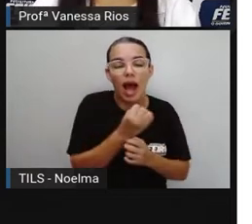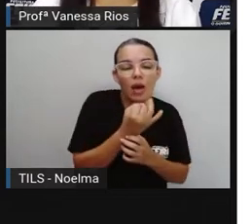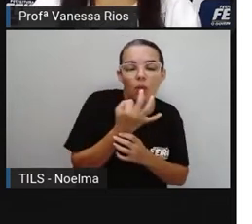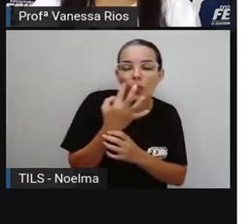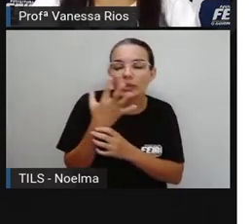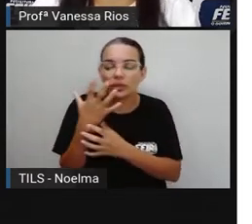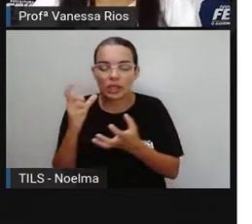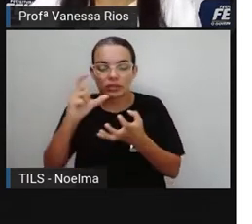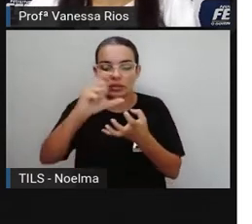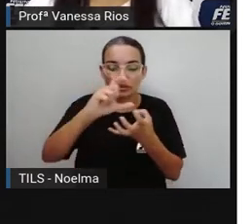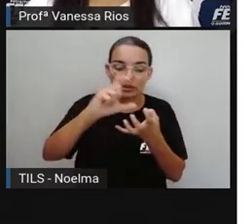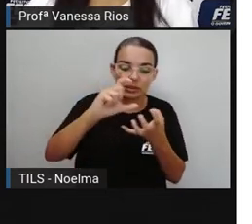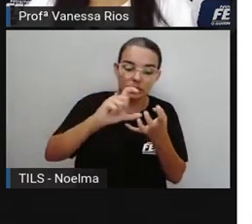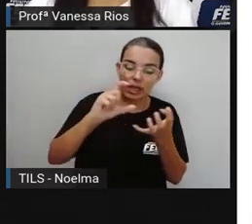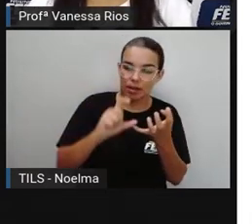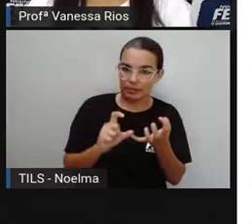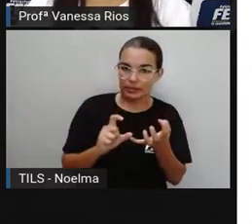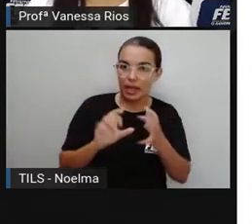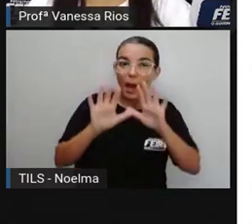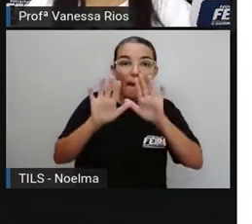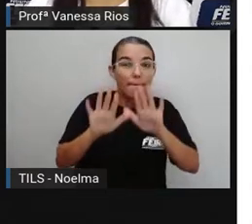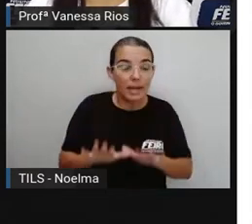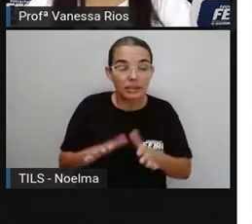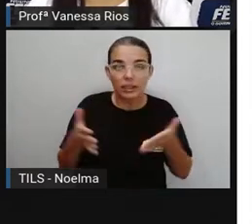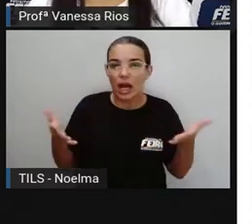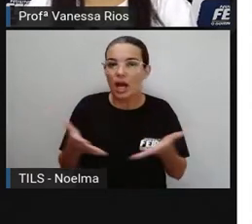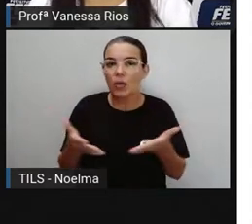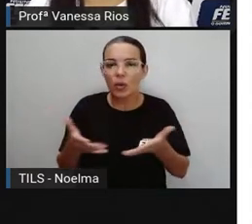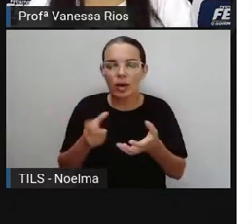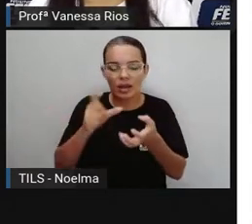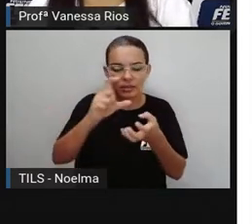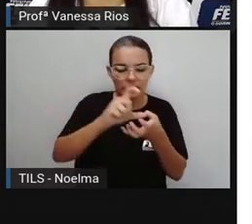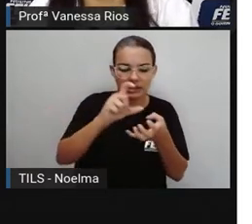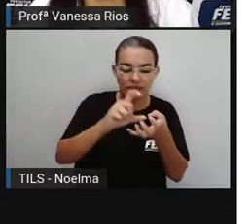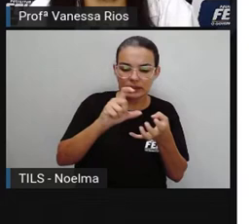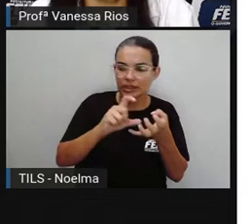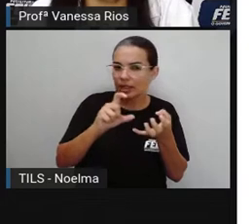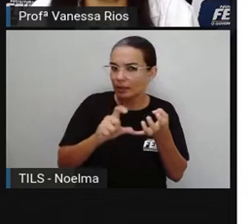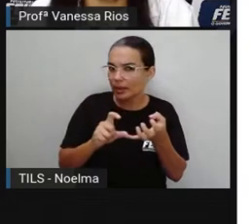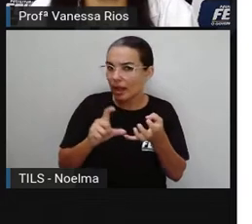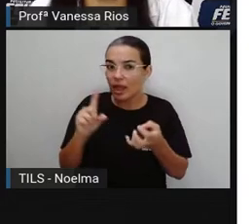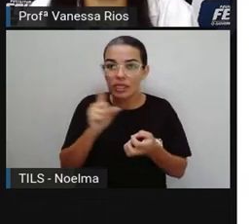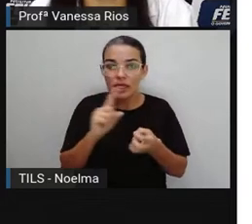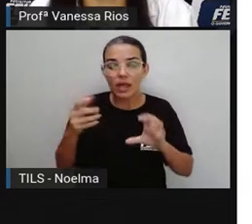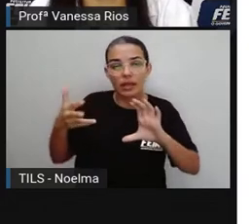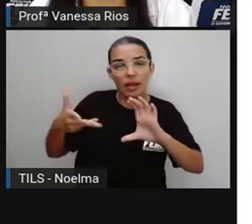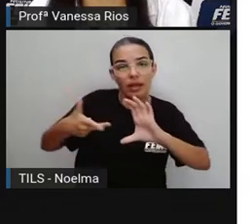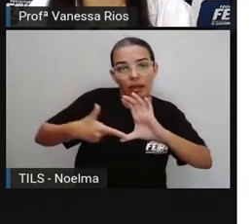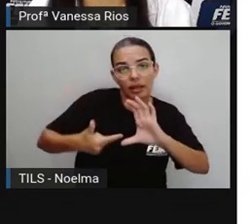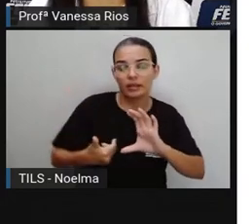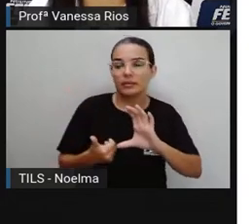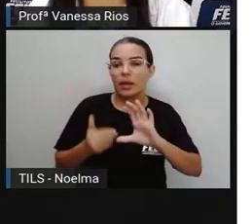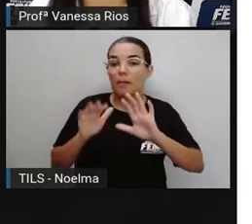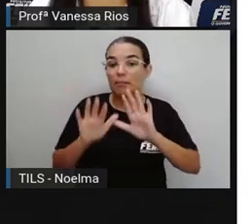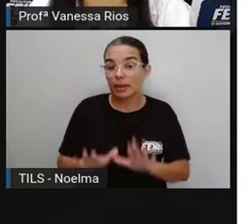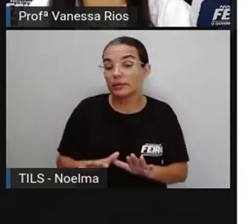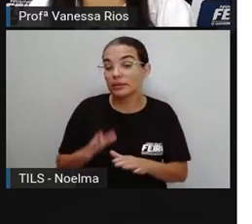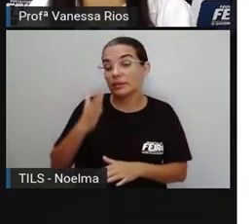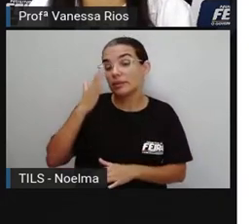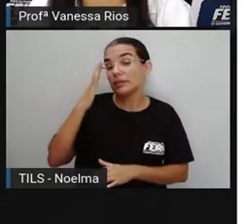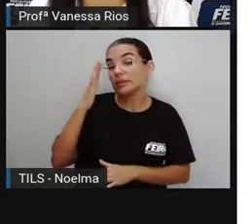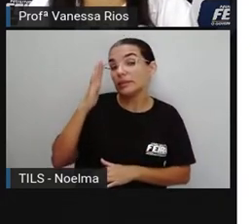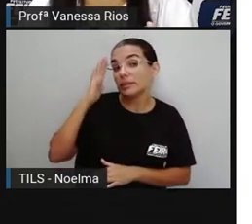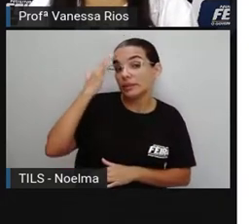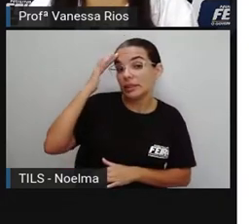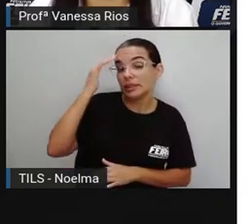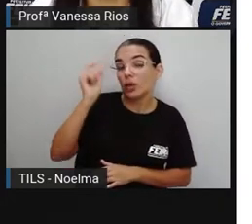sílabas que tem. Mas a gente não está falando aí da sílaba, nem das classificações da sílaba, mas compreendendo aí a